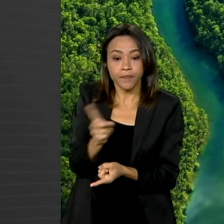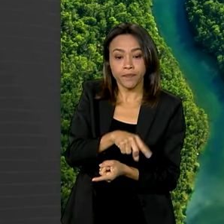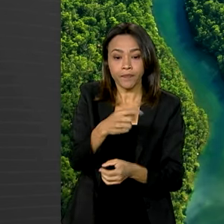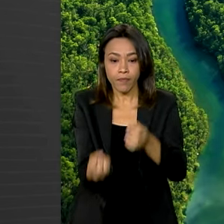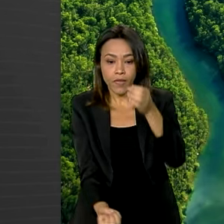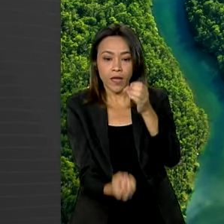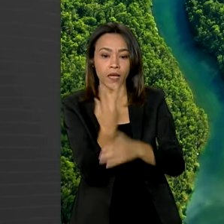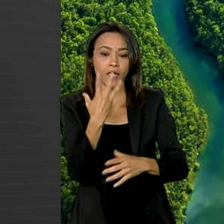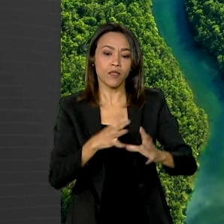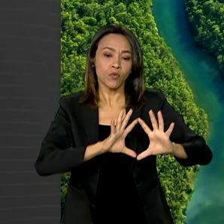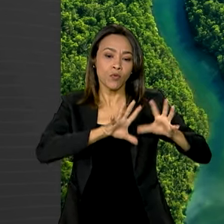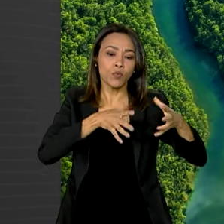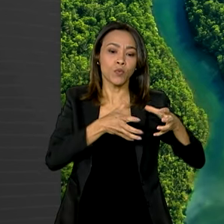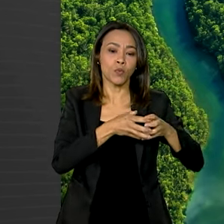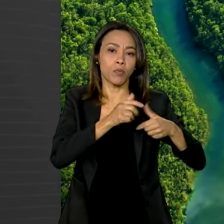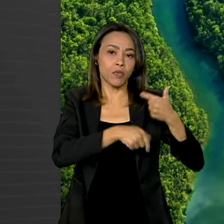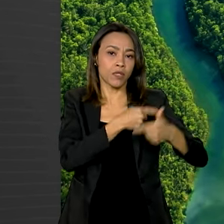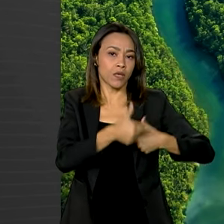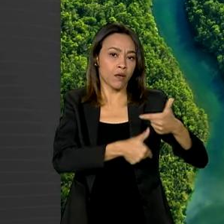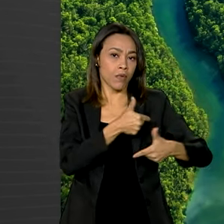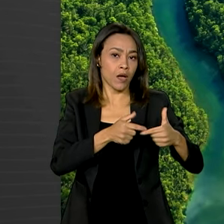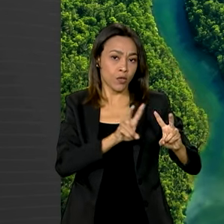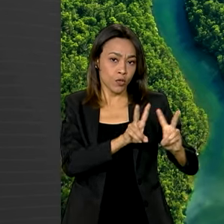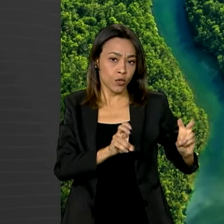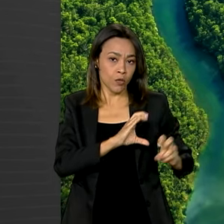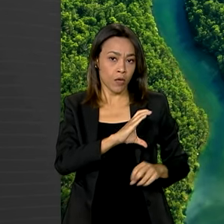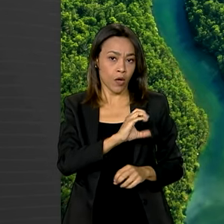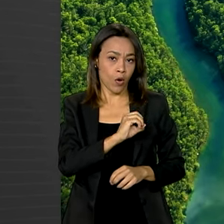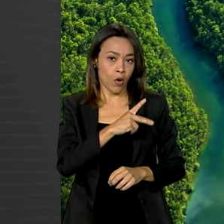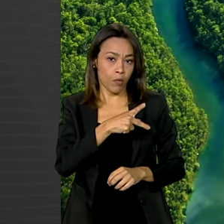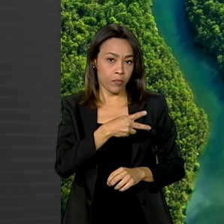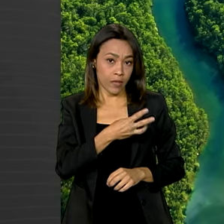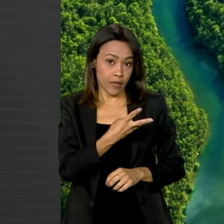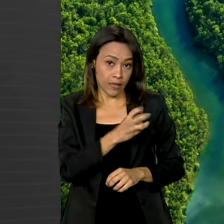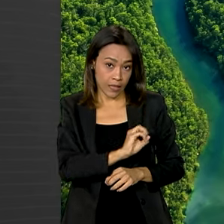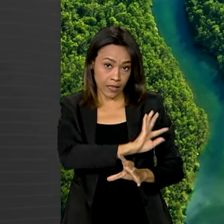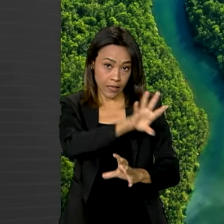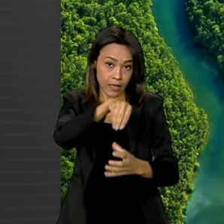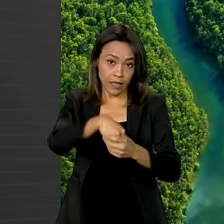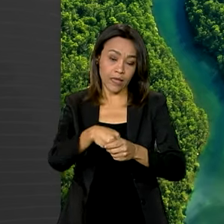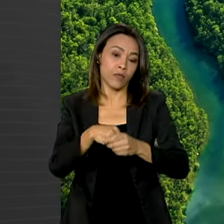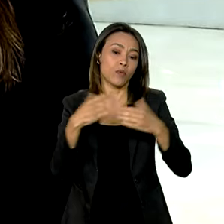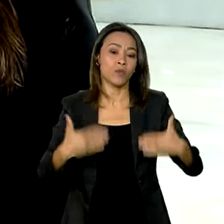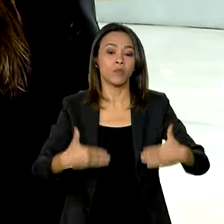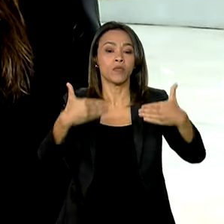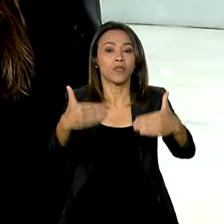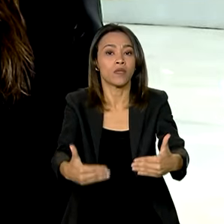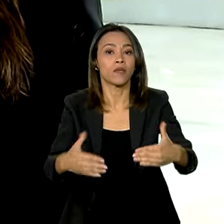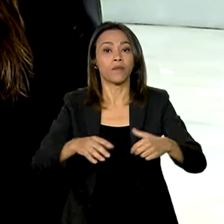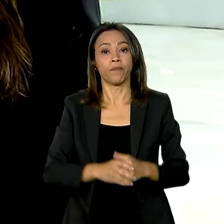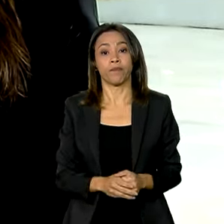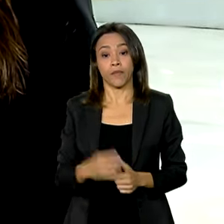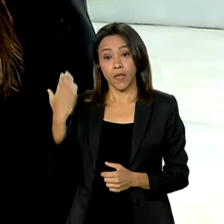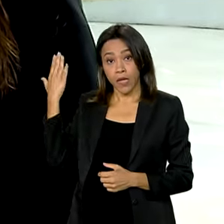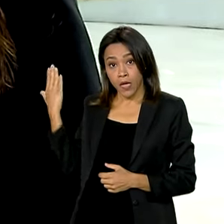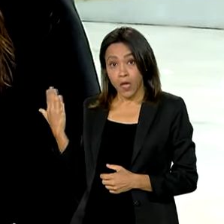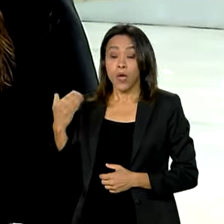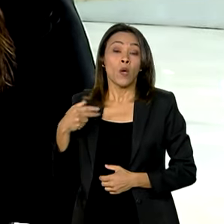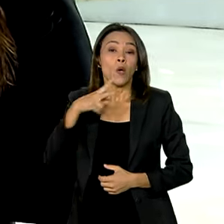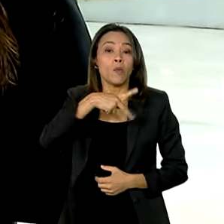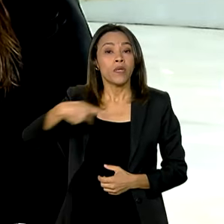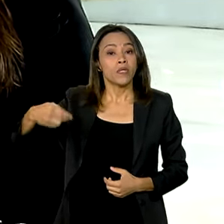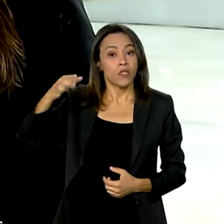assessoria extraordinária para a COP30 no Ministério do Meio Ambiente e Mudança do Clima. O presidente Lula também